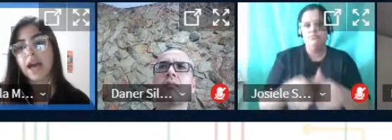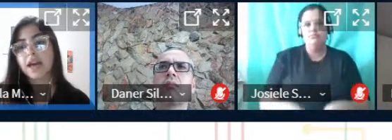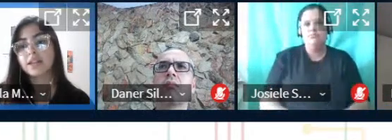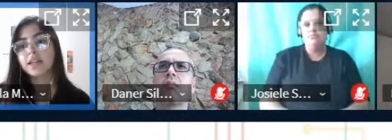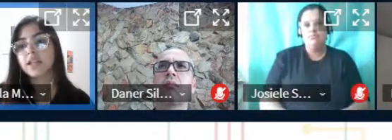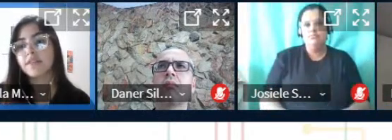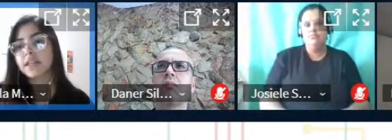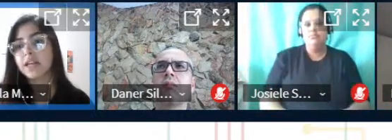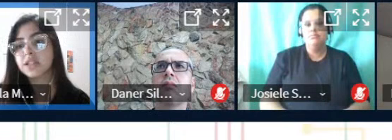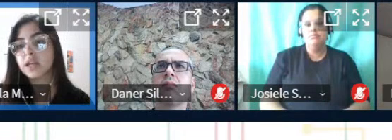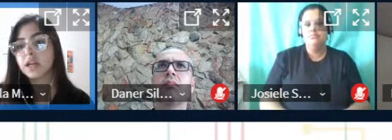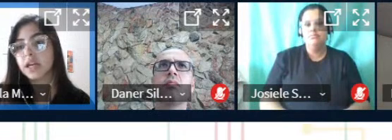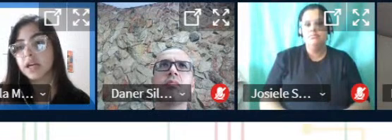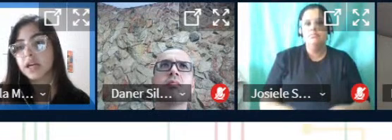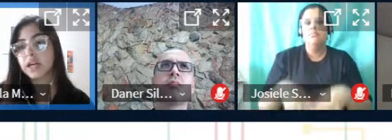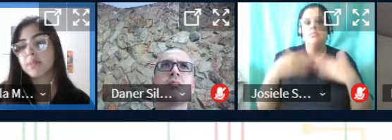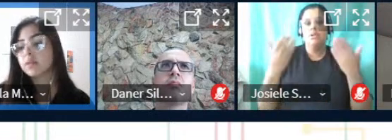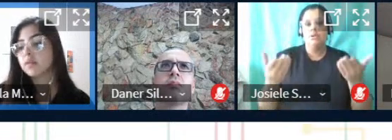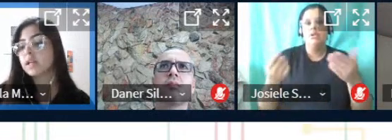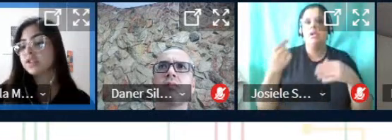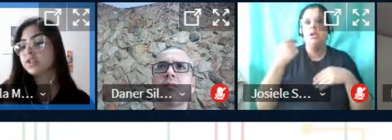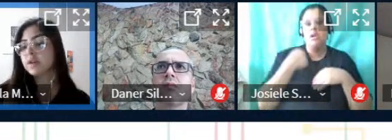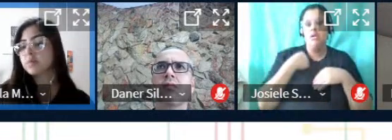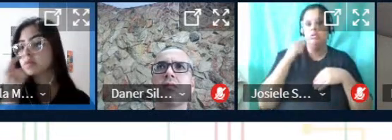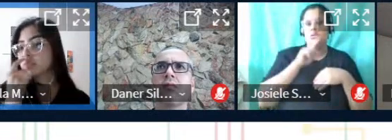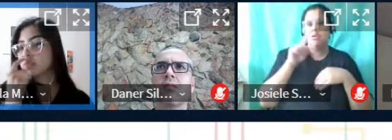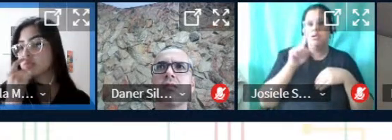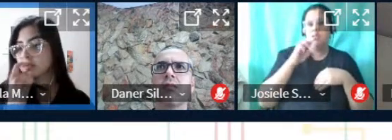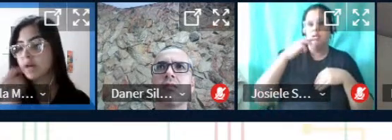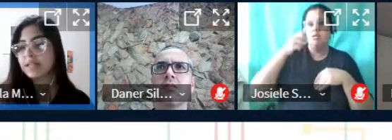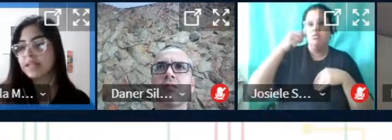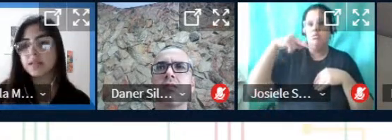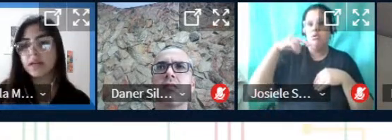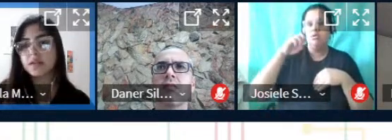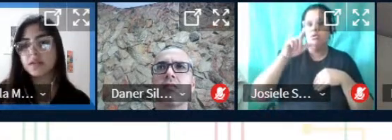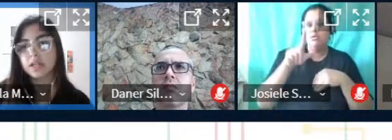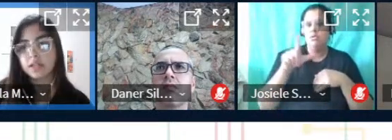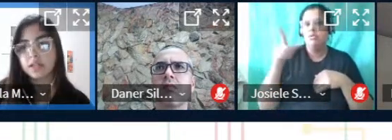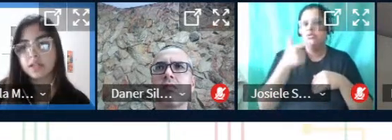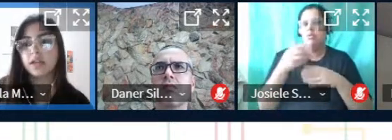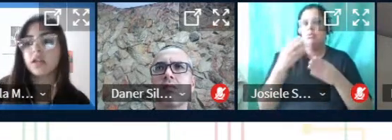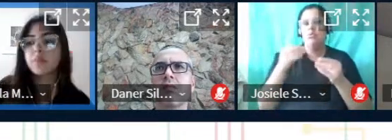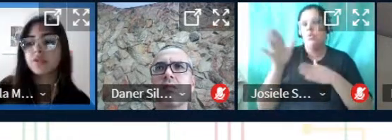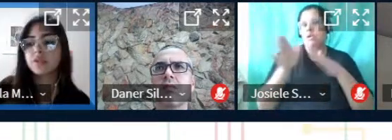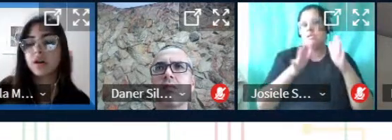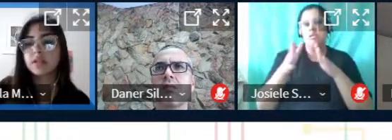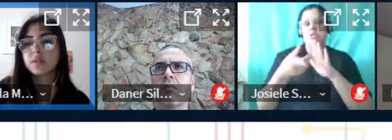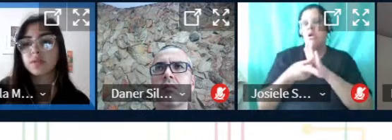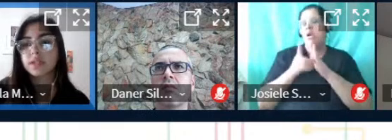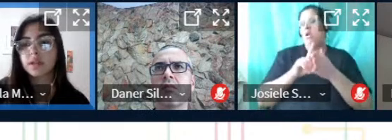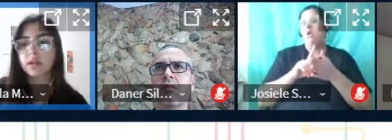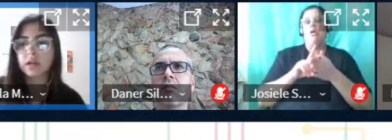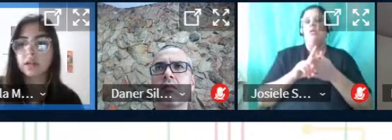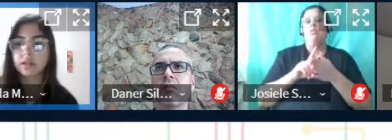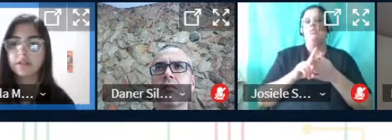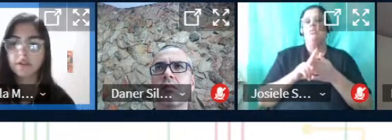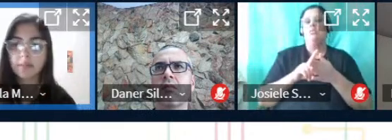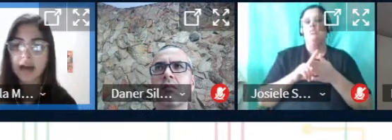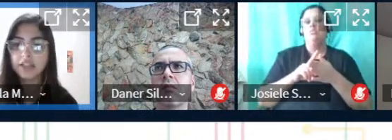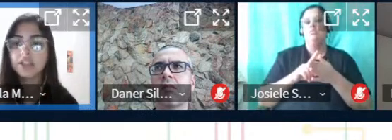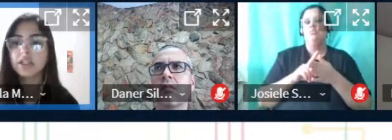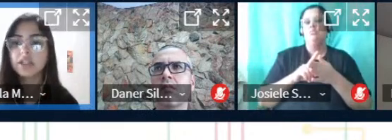é então na verdade nem eu nem a Manuela tivemos muito acesso a isso antes né nenhuma de nós curso em